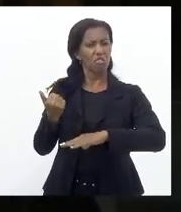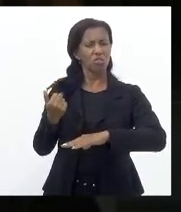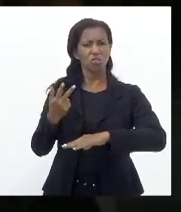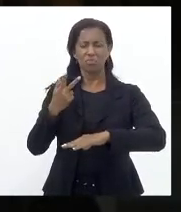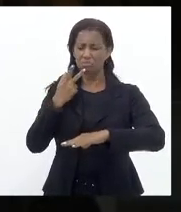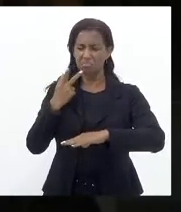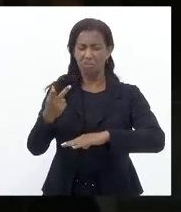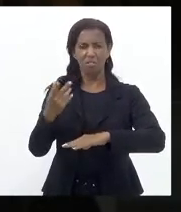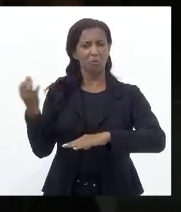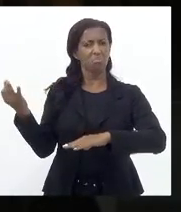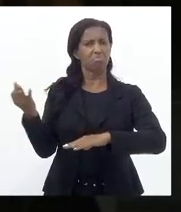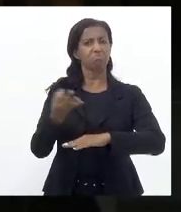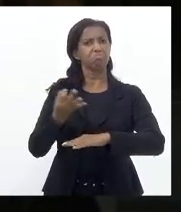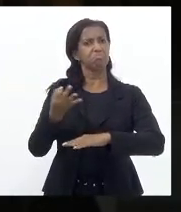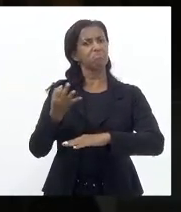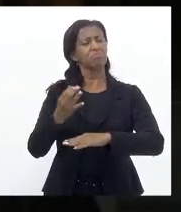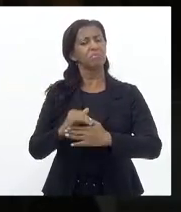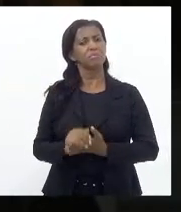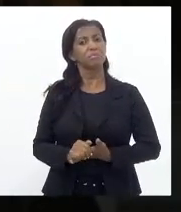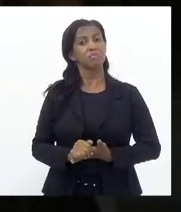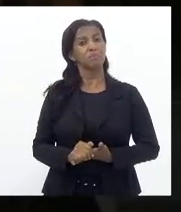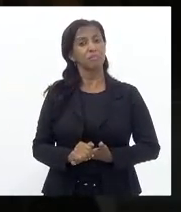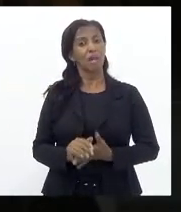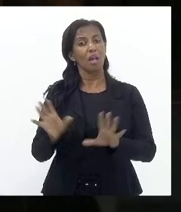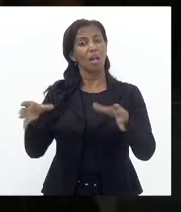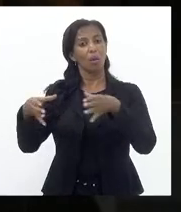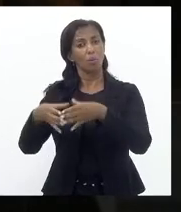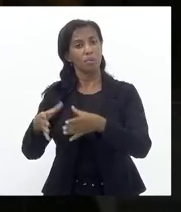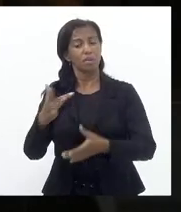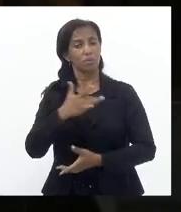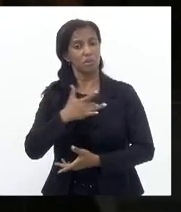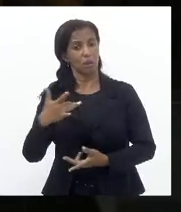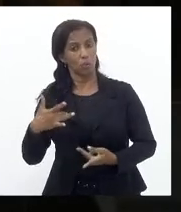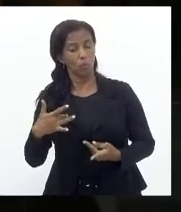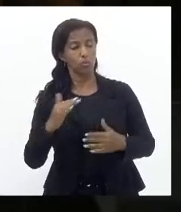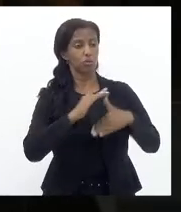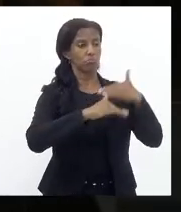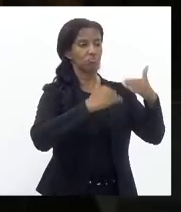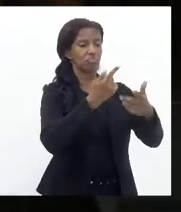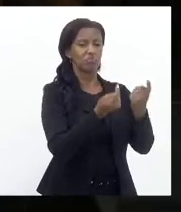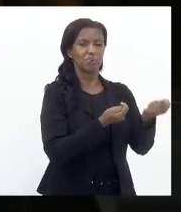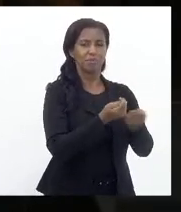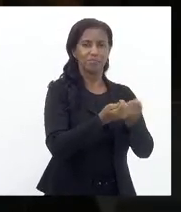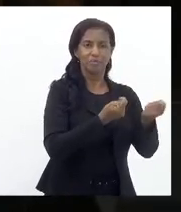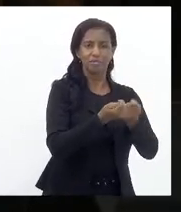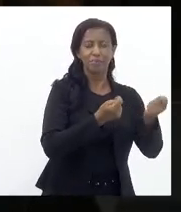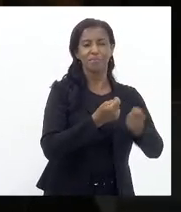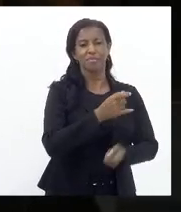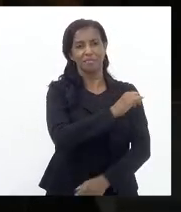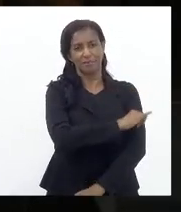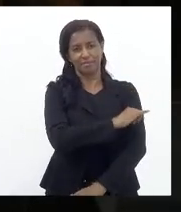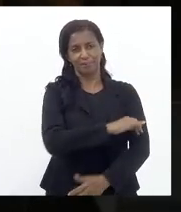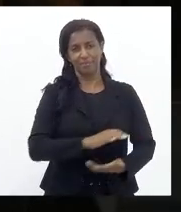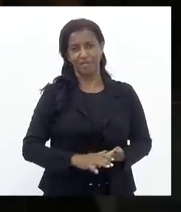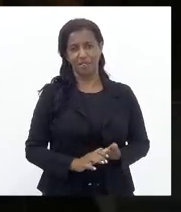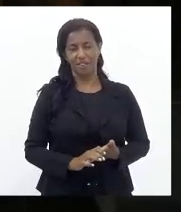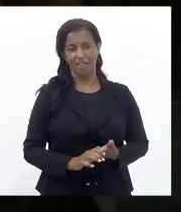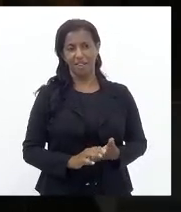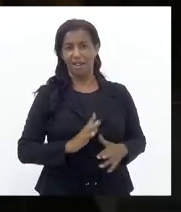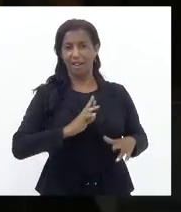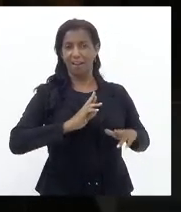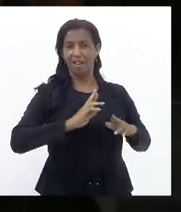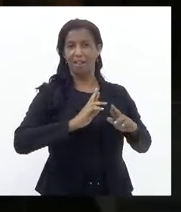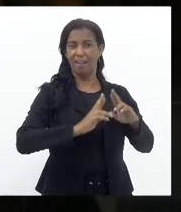uma defesa De aspectos relacionados A comissão de saúde Ao desenvolvimento econômico Do Rio de Janeiro A reforma